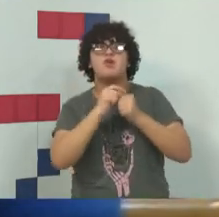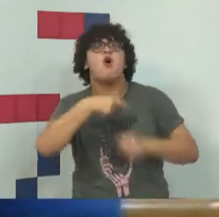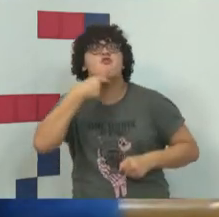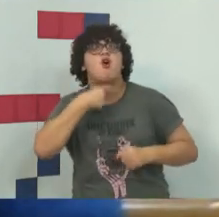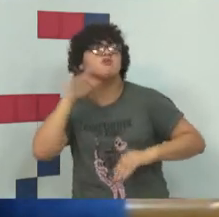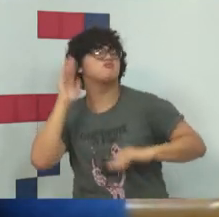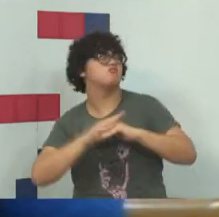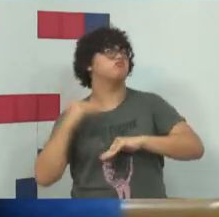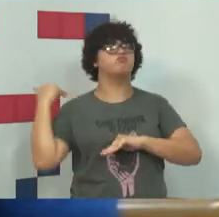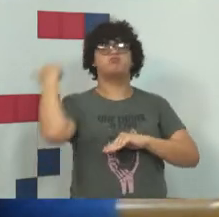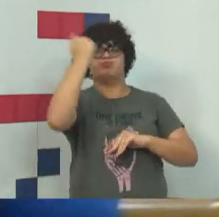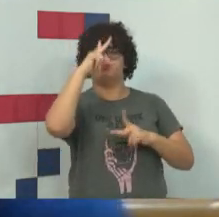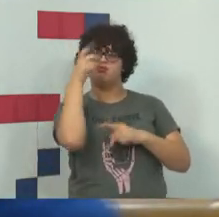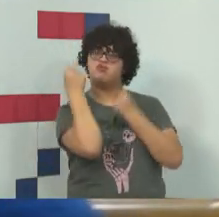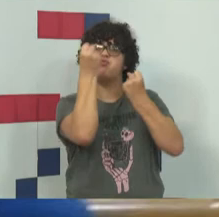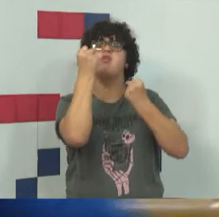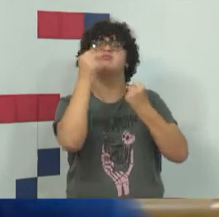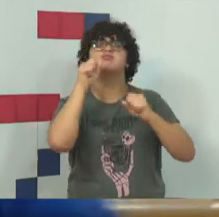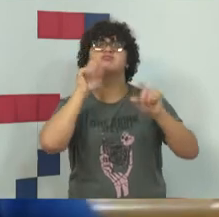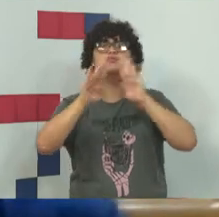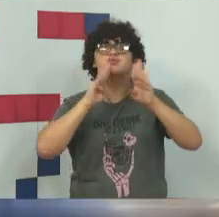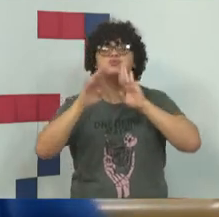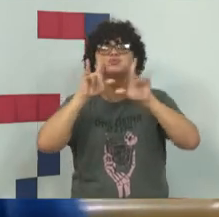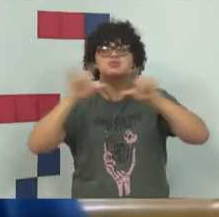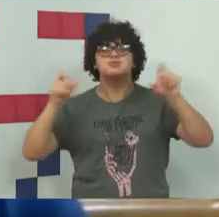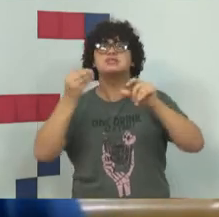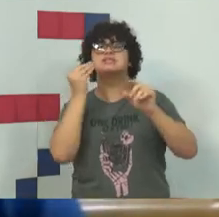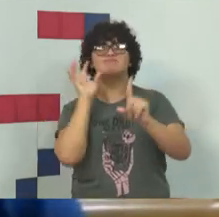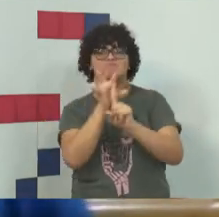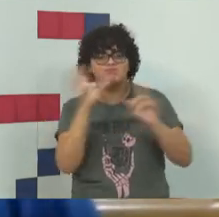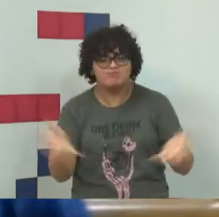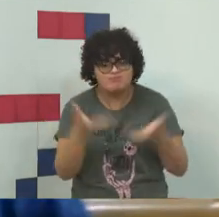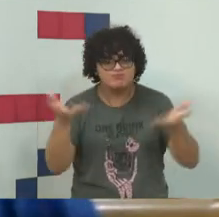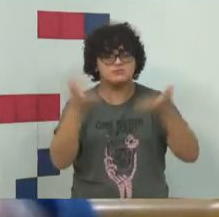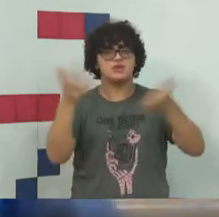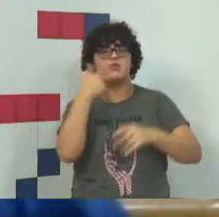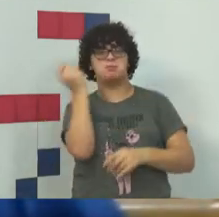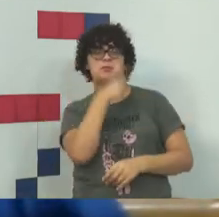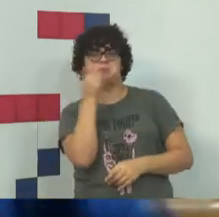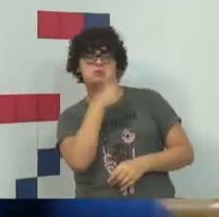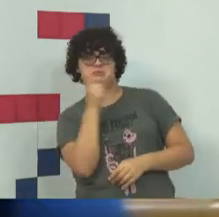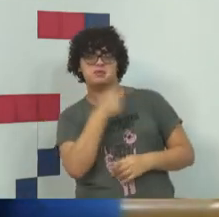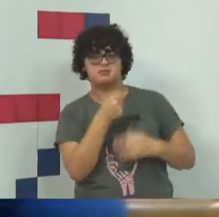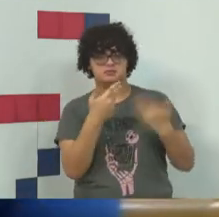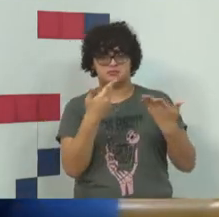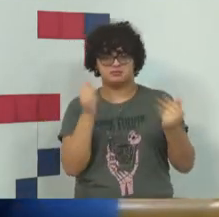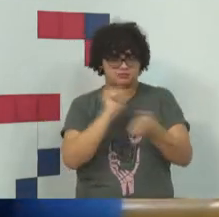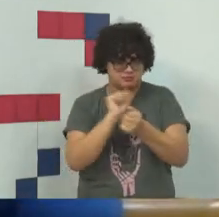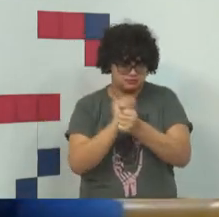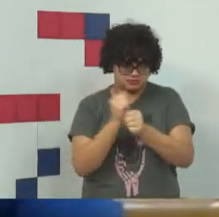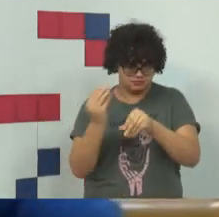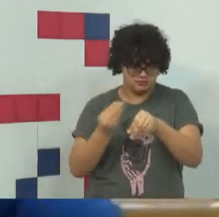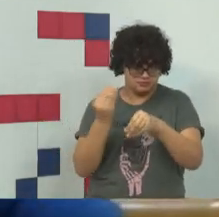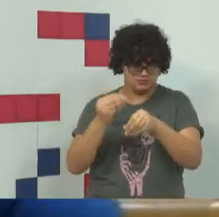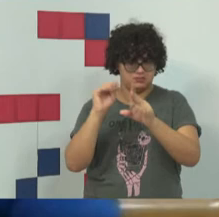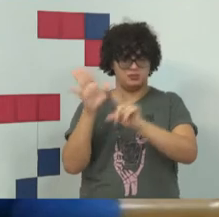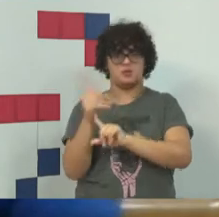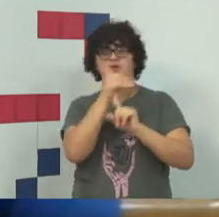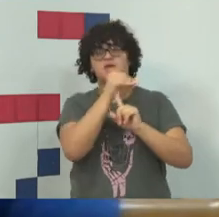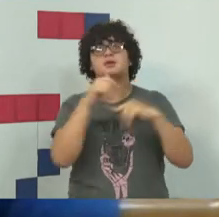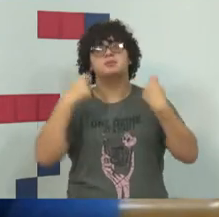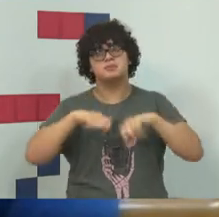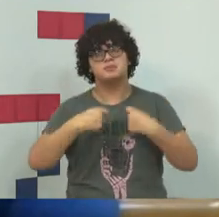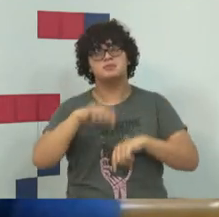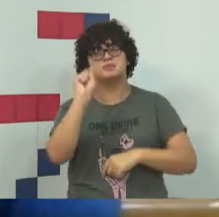alta, inclusive nas redes sociais, do que pessoas que saem por aí falando besteira, de alguma forma a solução tecnológica também é